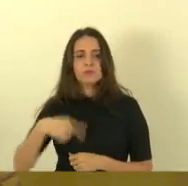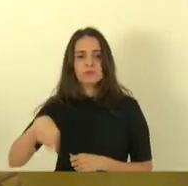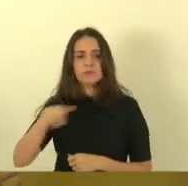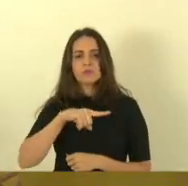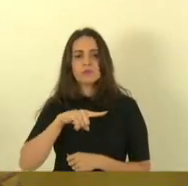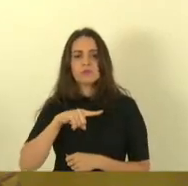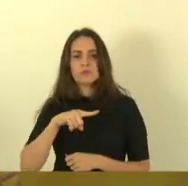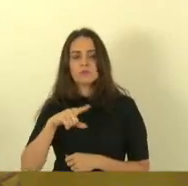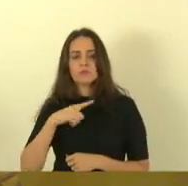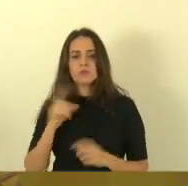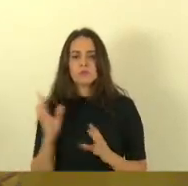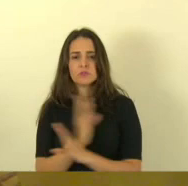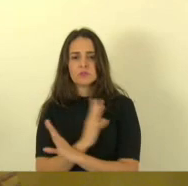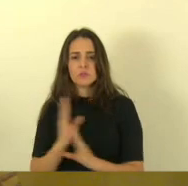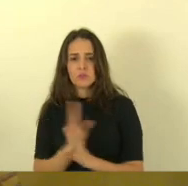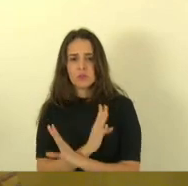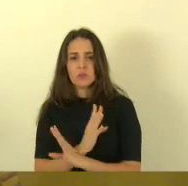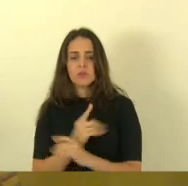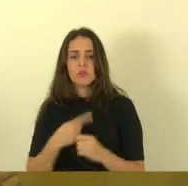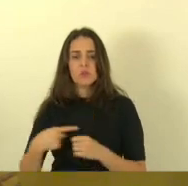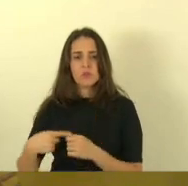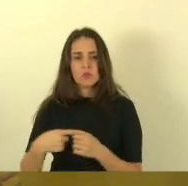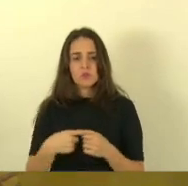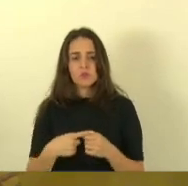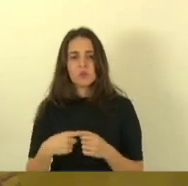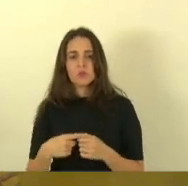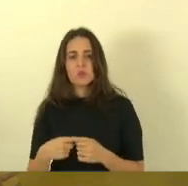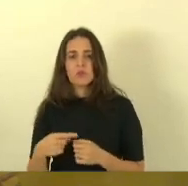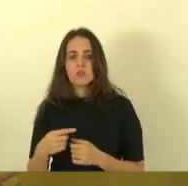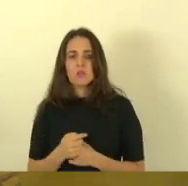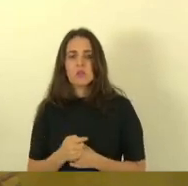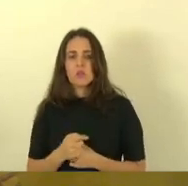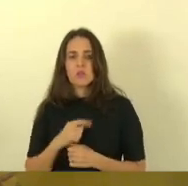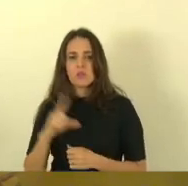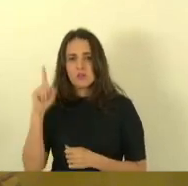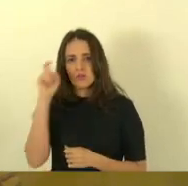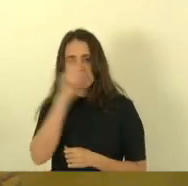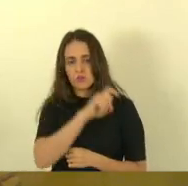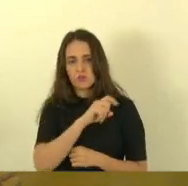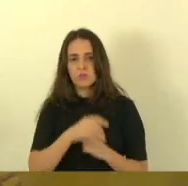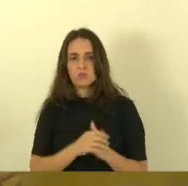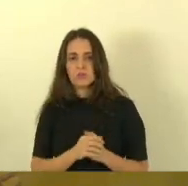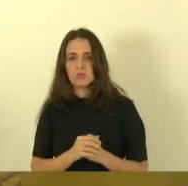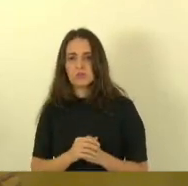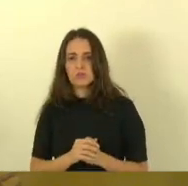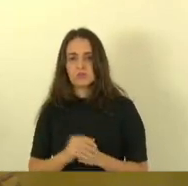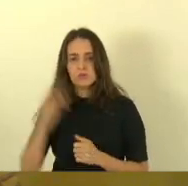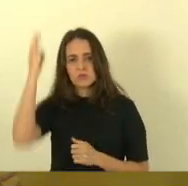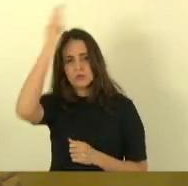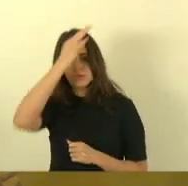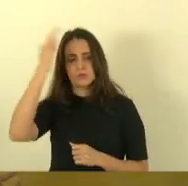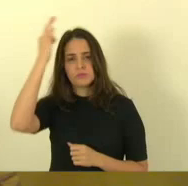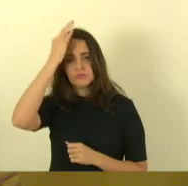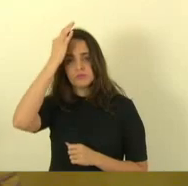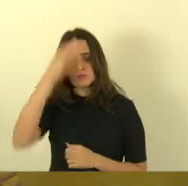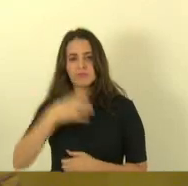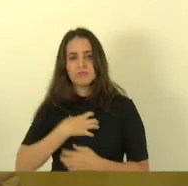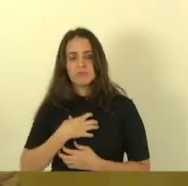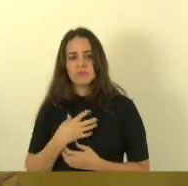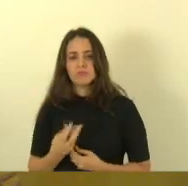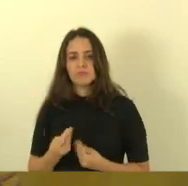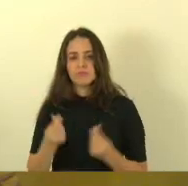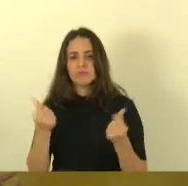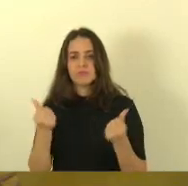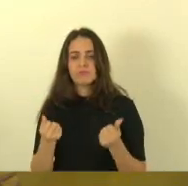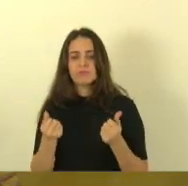mobilidade urbana que nós temos tanta dificuldade aqui na capital o governo do Estado do Espírito Santo se sensibilize com a